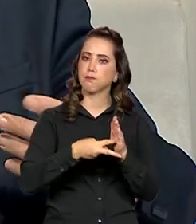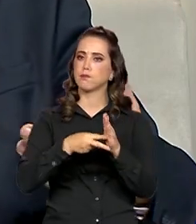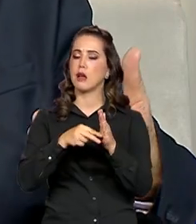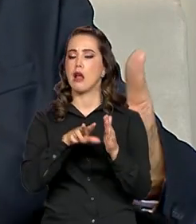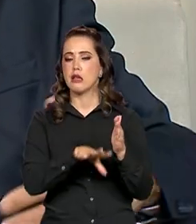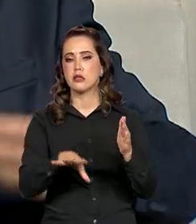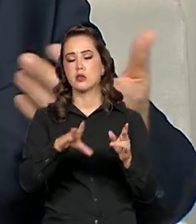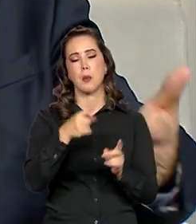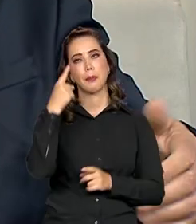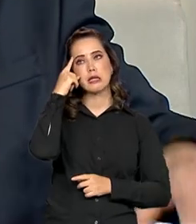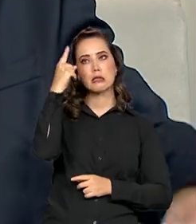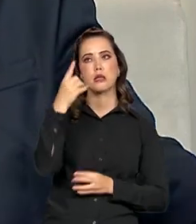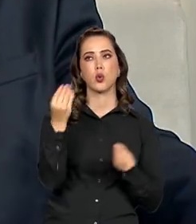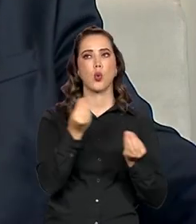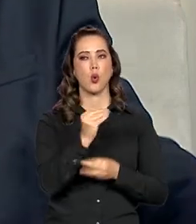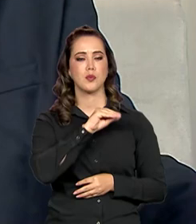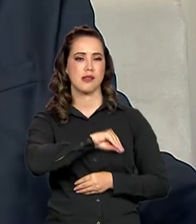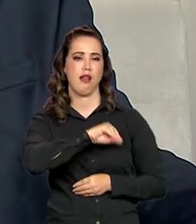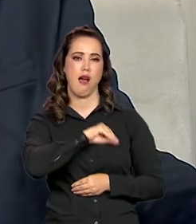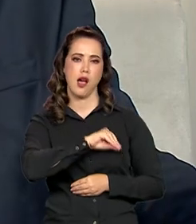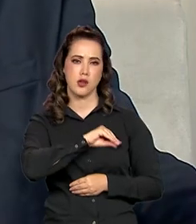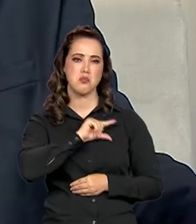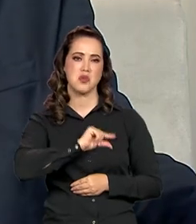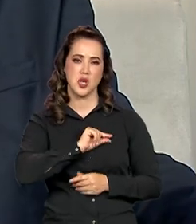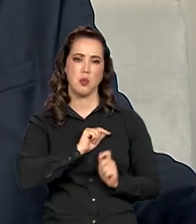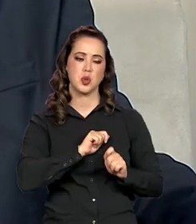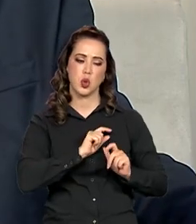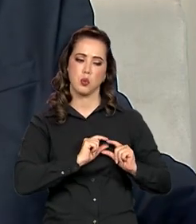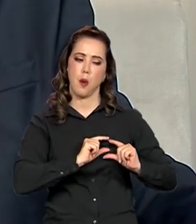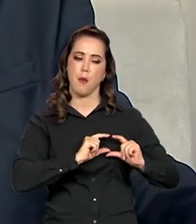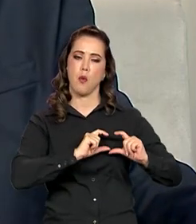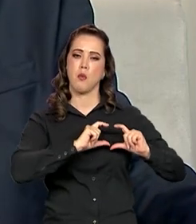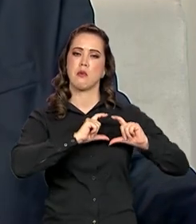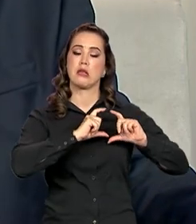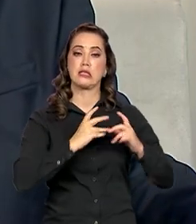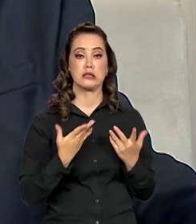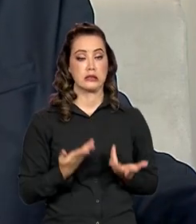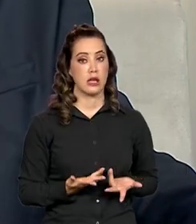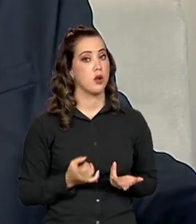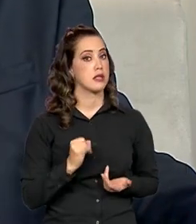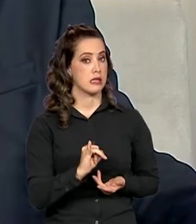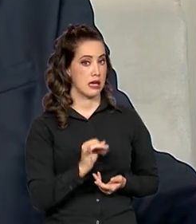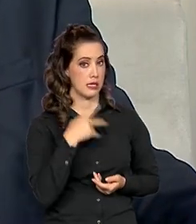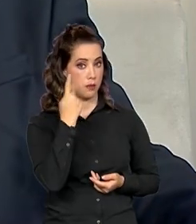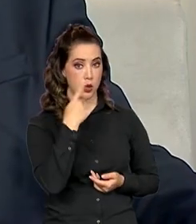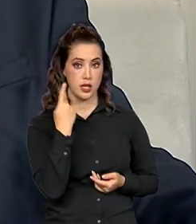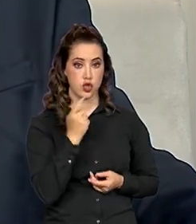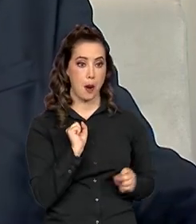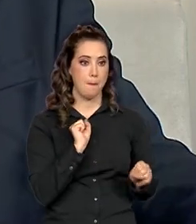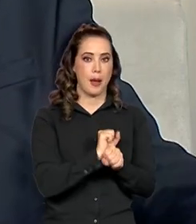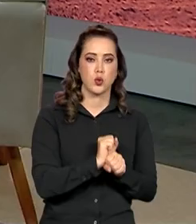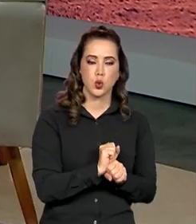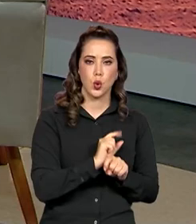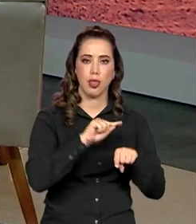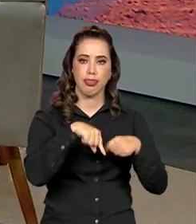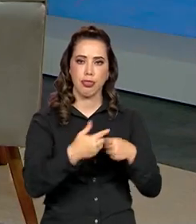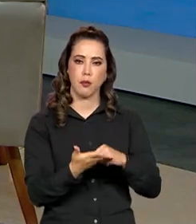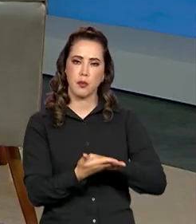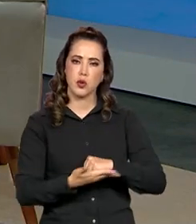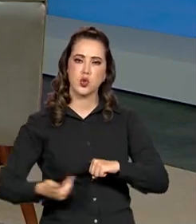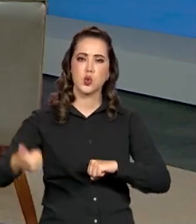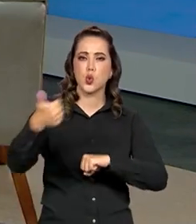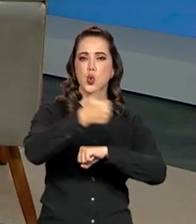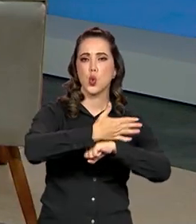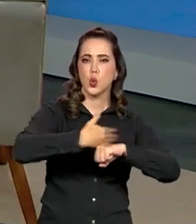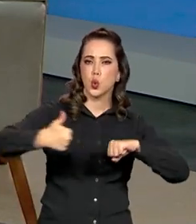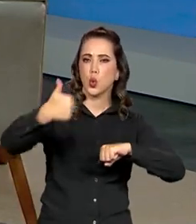conceito da política de valorização do salário mínimo. E veja, Paulo, se esta política não tivesse sido interrompida a partir do golpe contra a presidenta